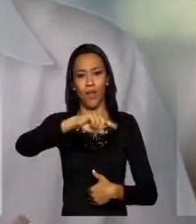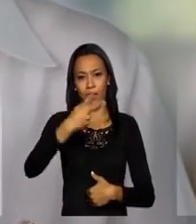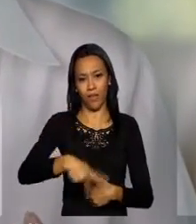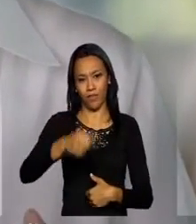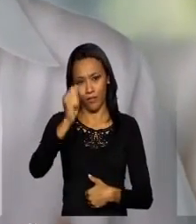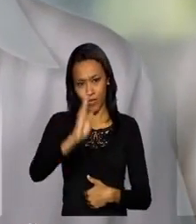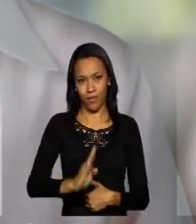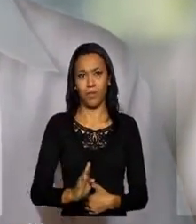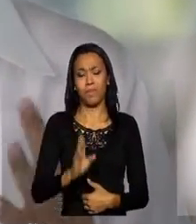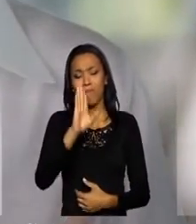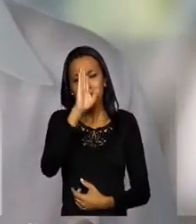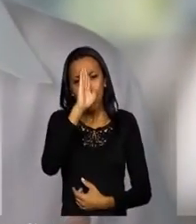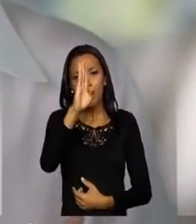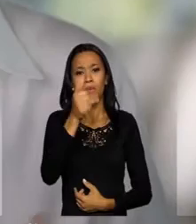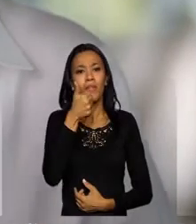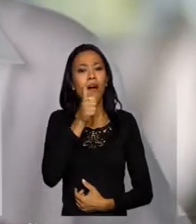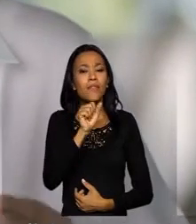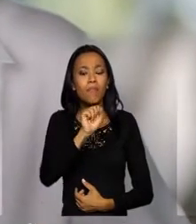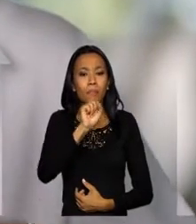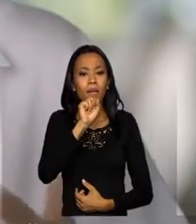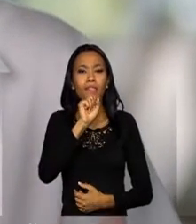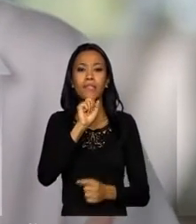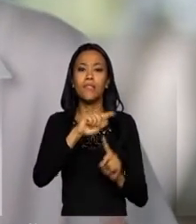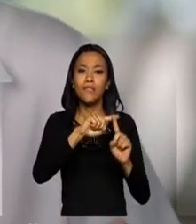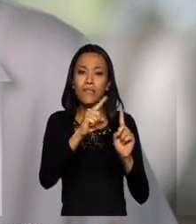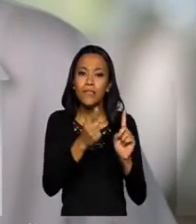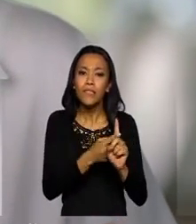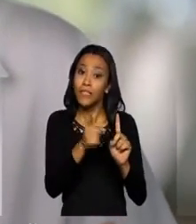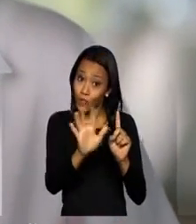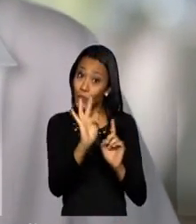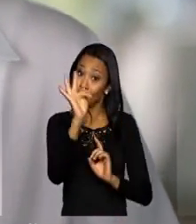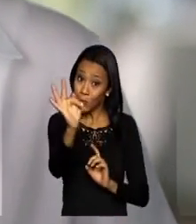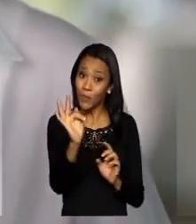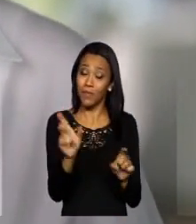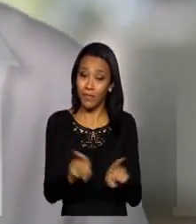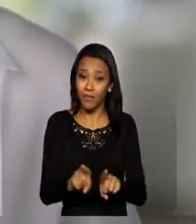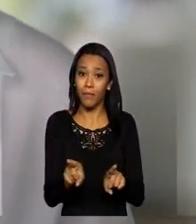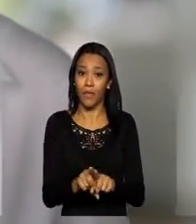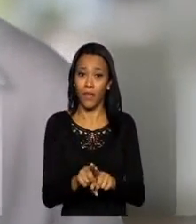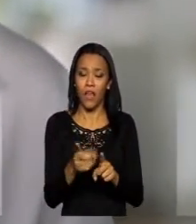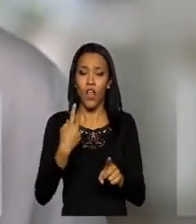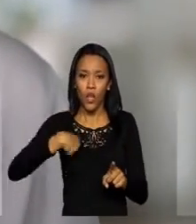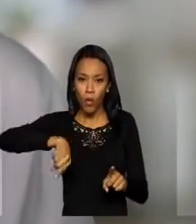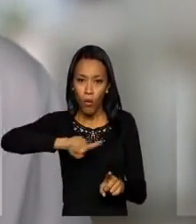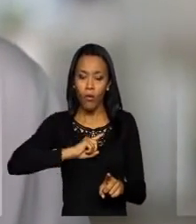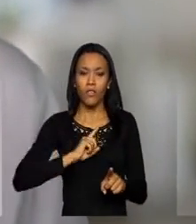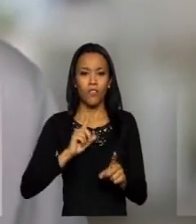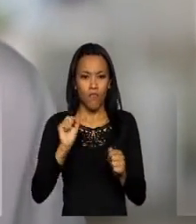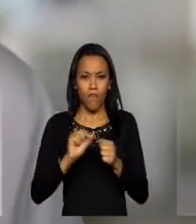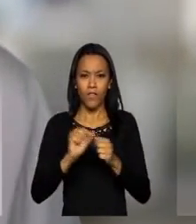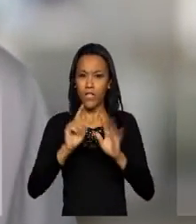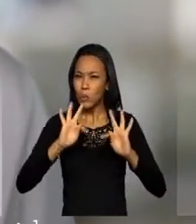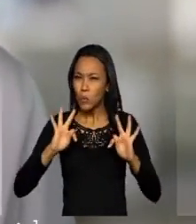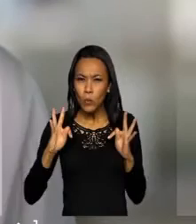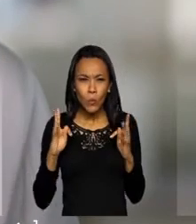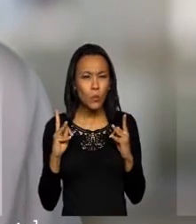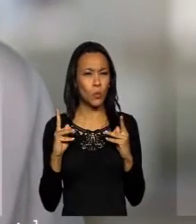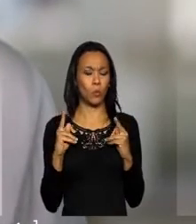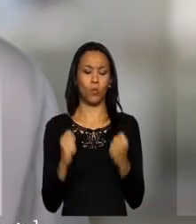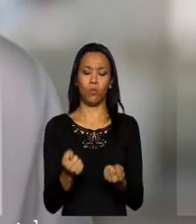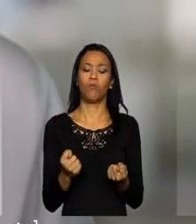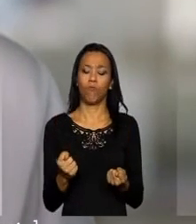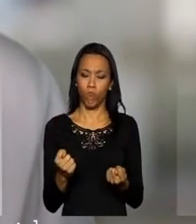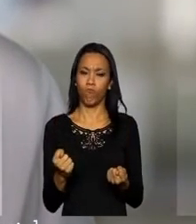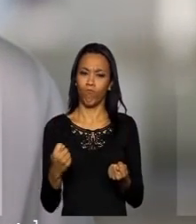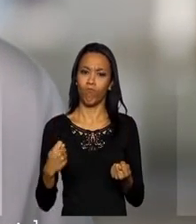principalmente às mães e às futuras mamães. Faremos tudo, absolutamente tudo que estiver ao